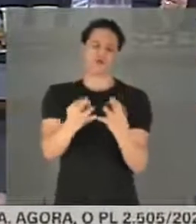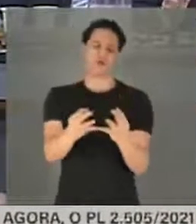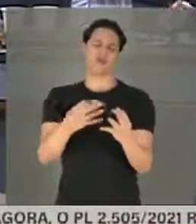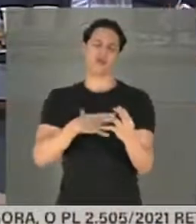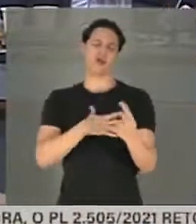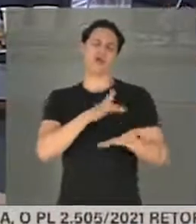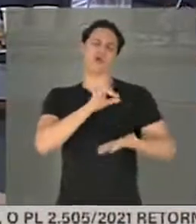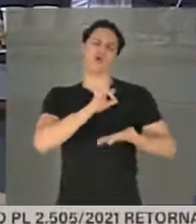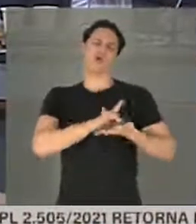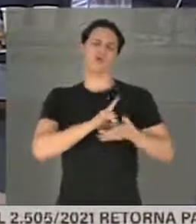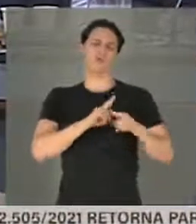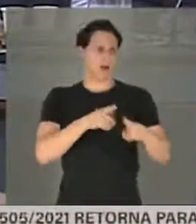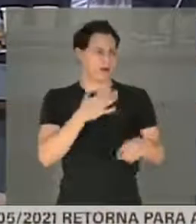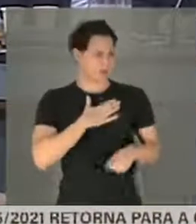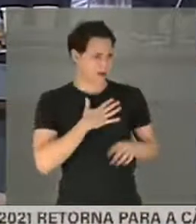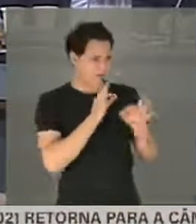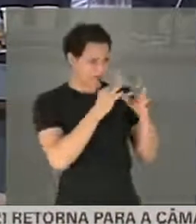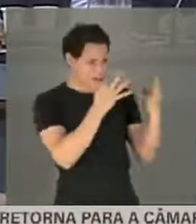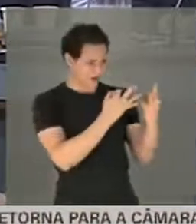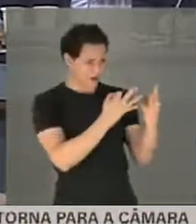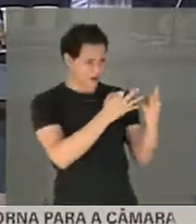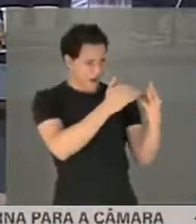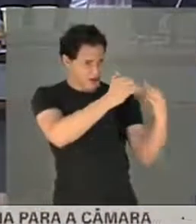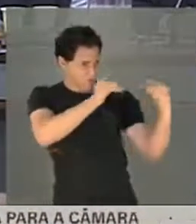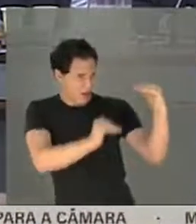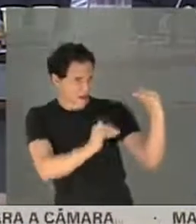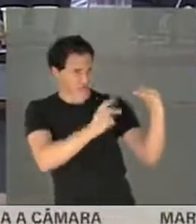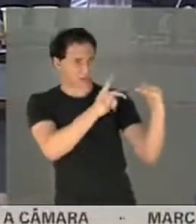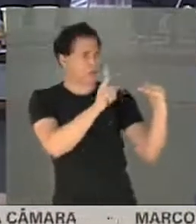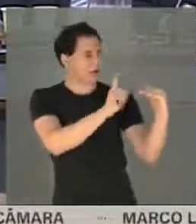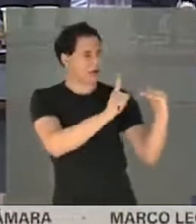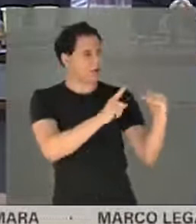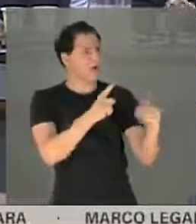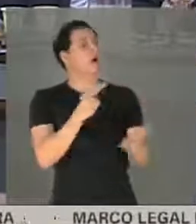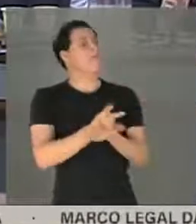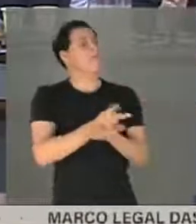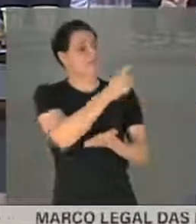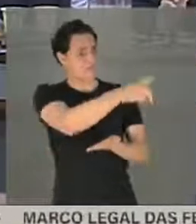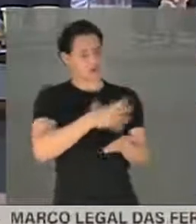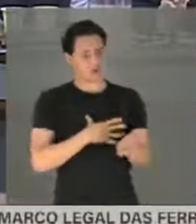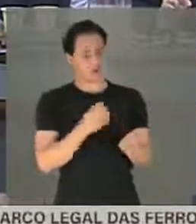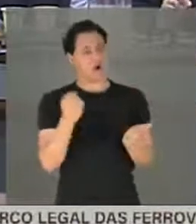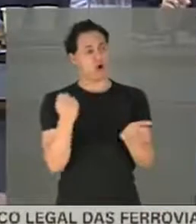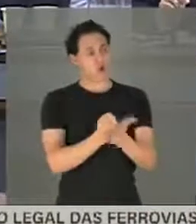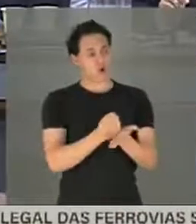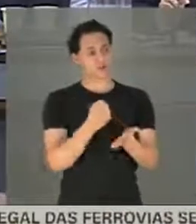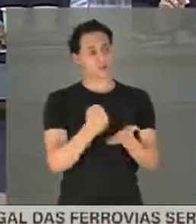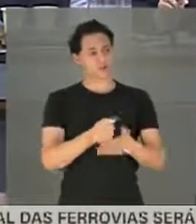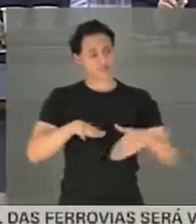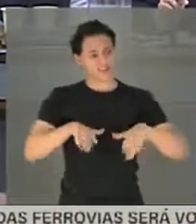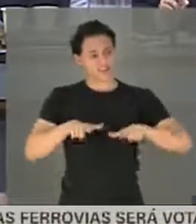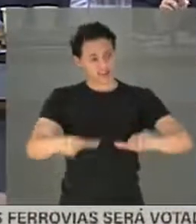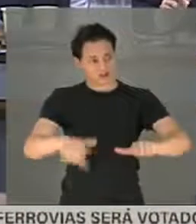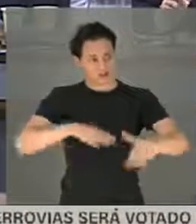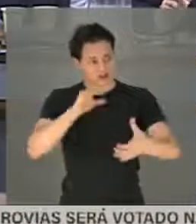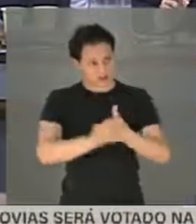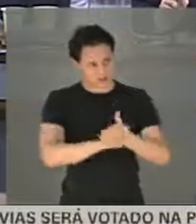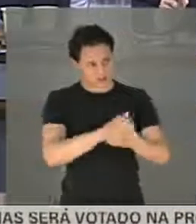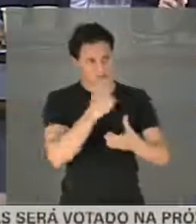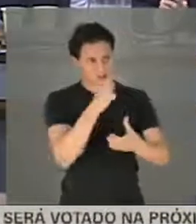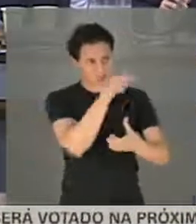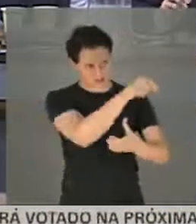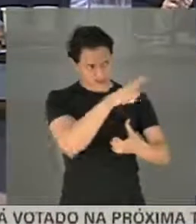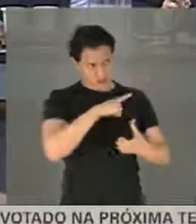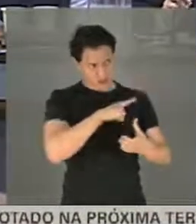família não é pior do que a sua. Porque a mesma certidão de casamento que o senhor tem, eu também tenho. que fala na pátria,